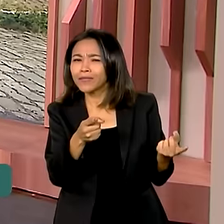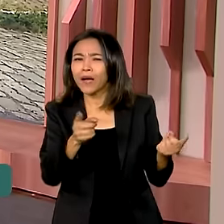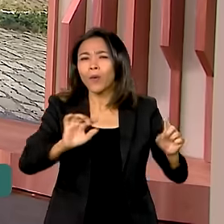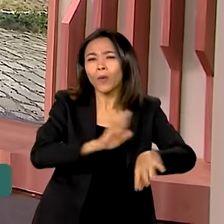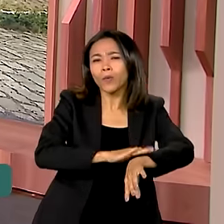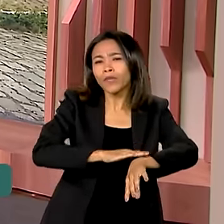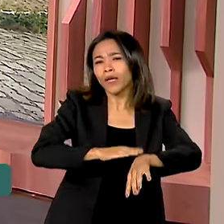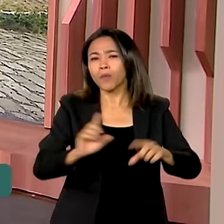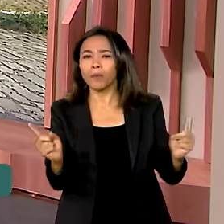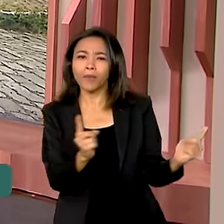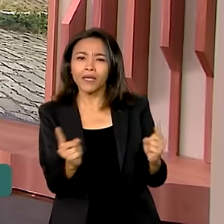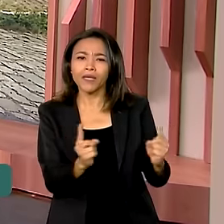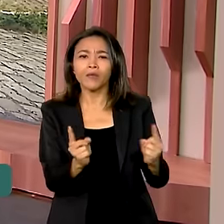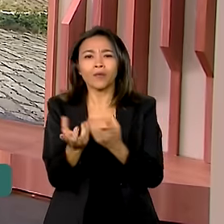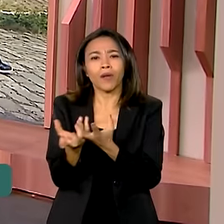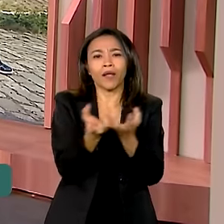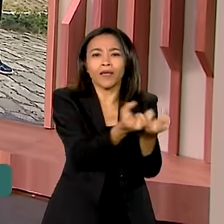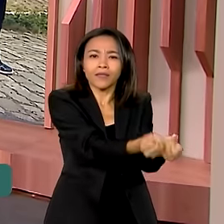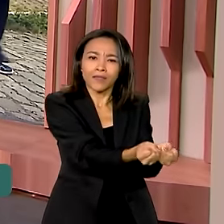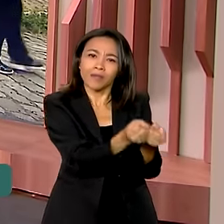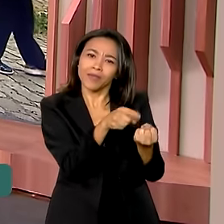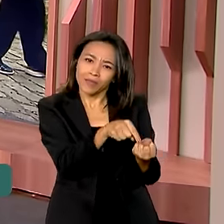médio de concessão para os paulistas?